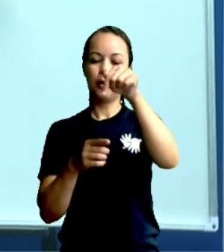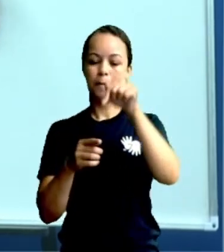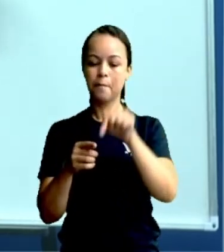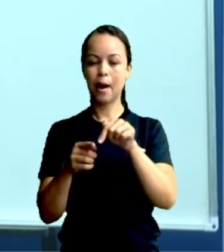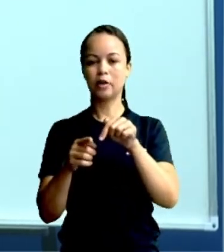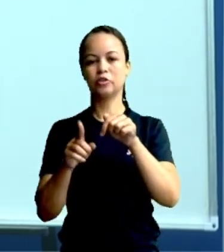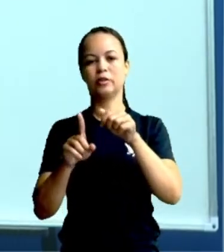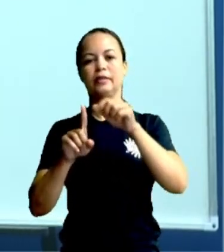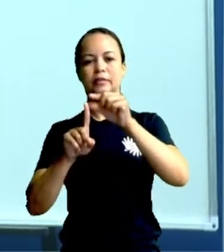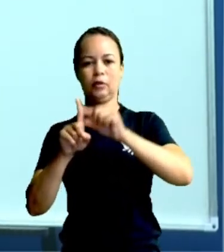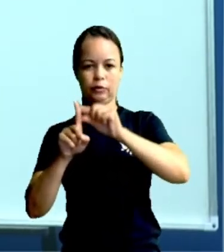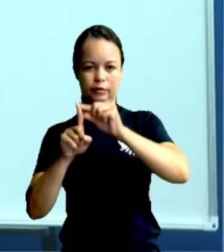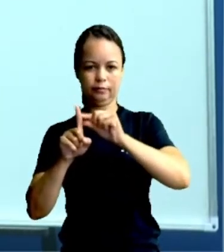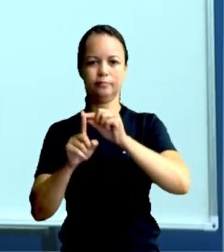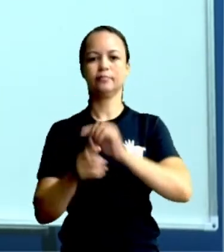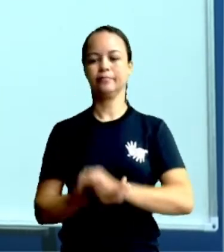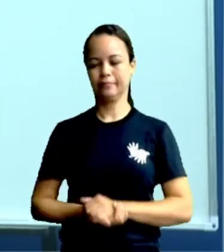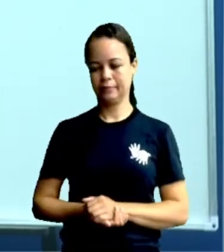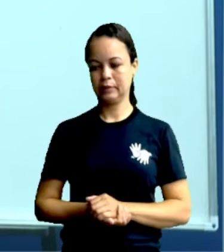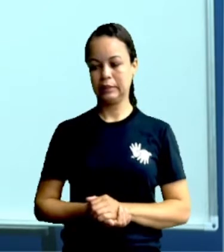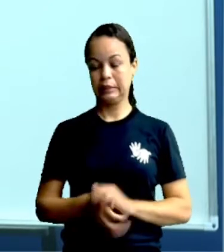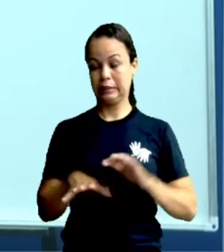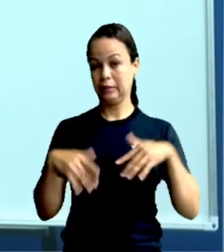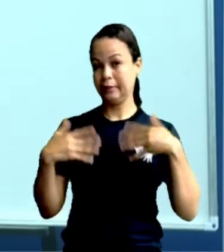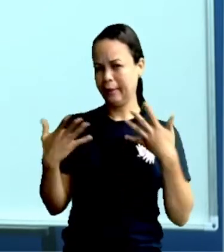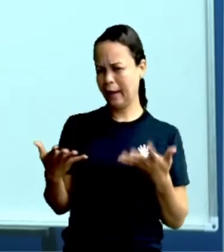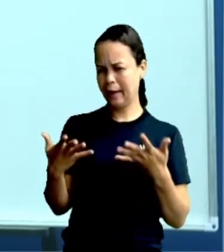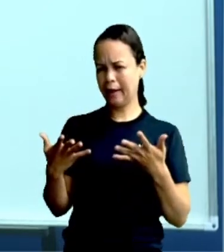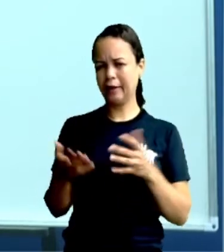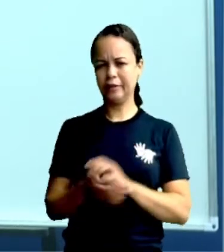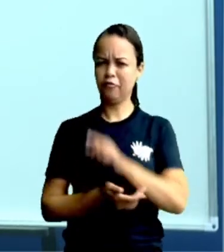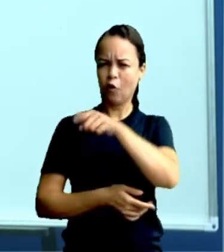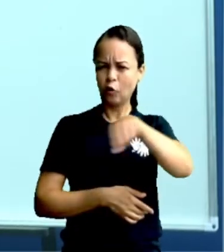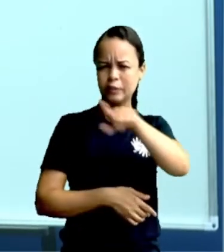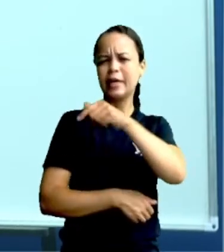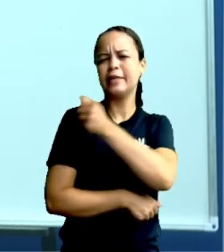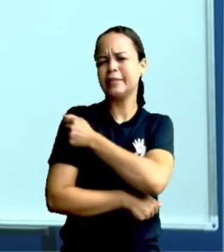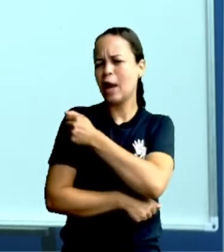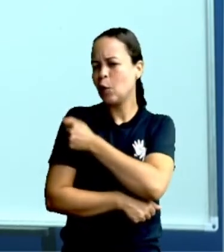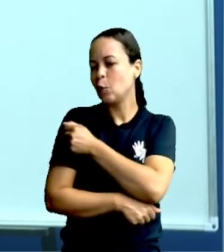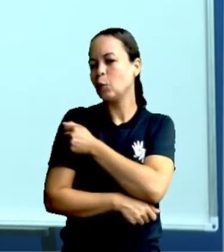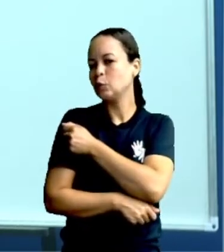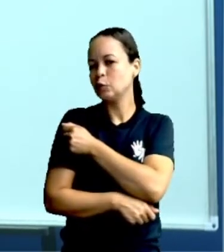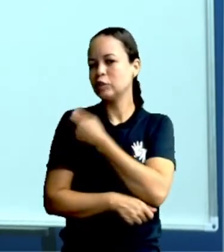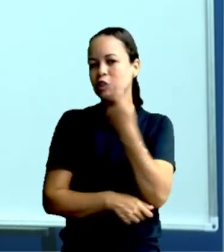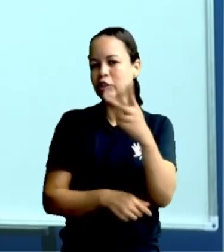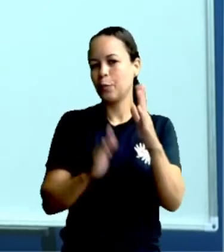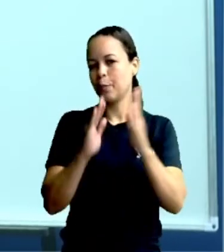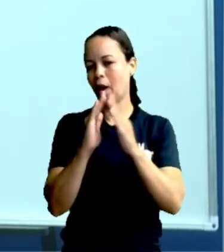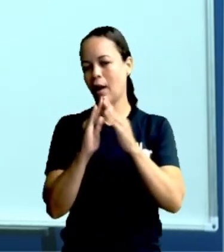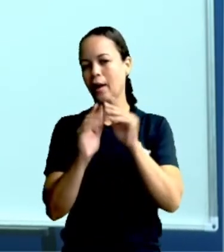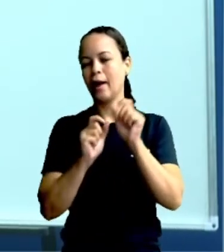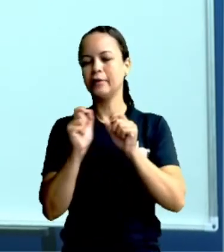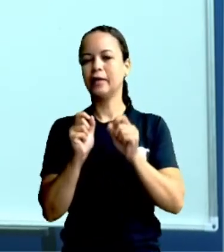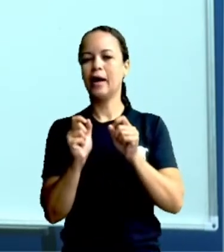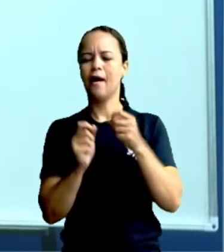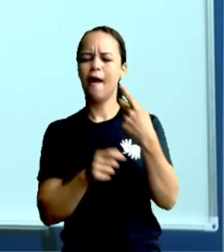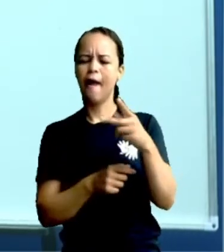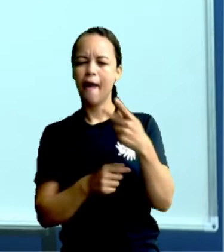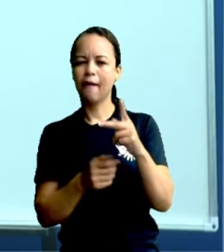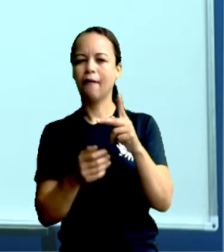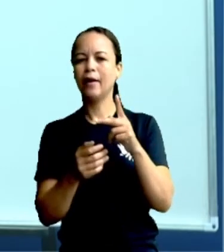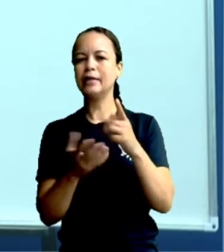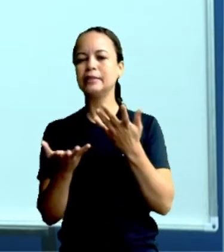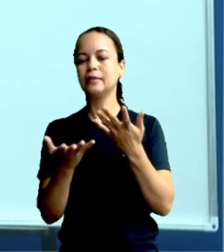unidade. E aí, pessoal de casa, turminha de casa, essa conta é uma